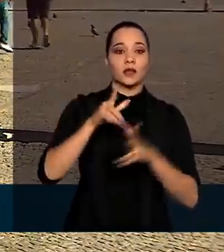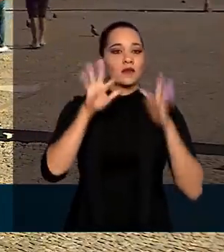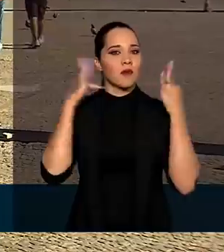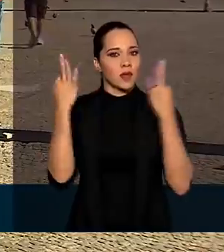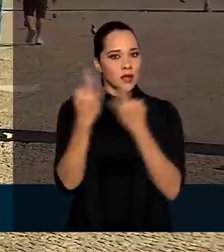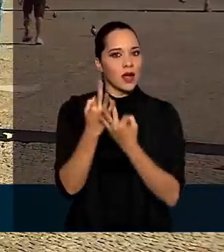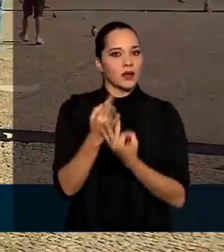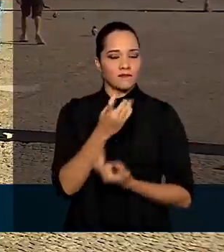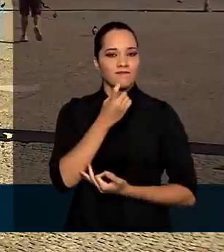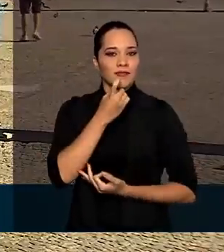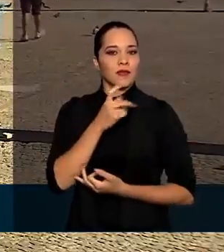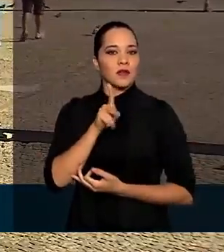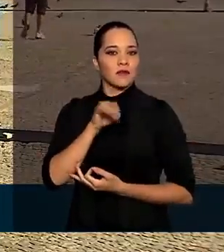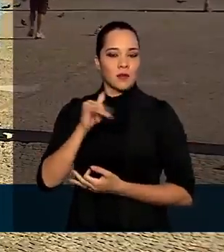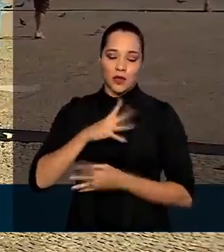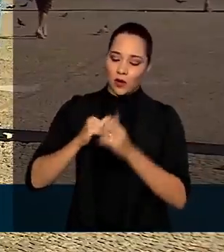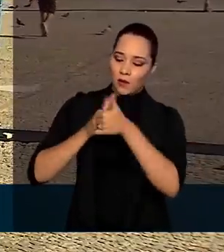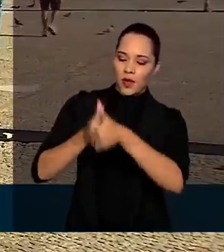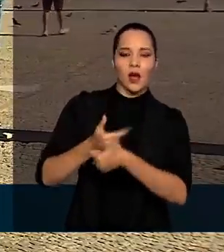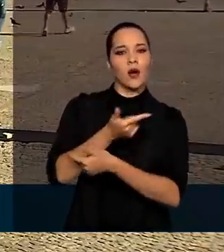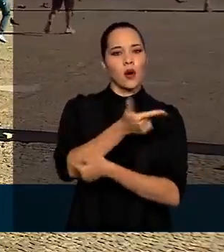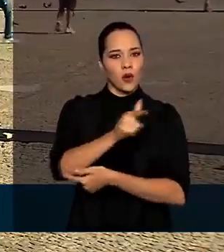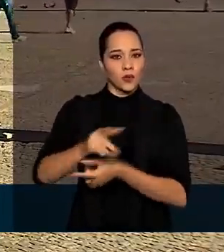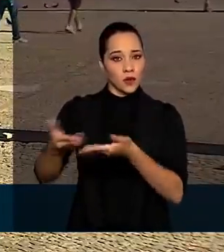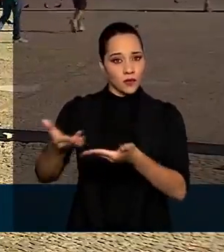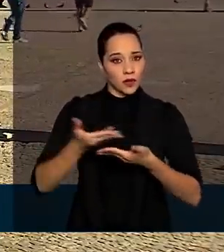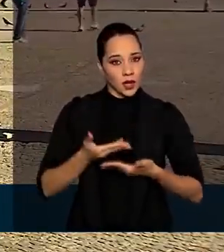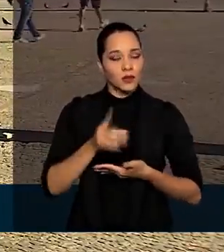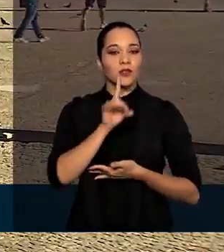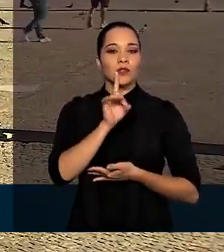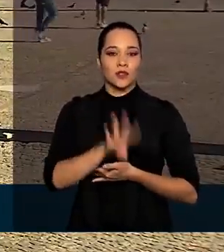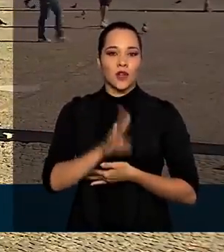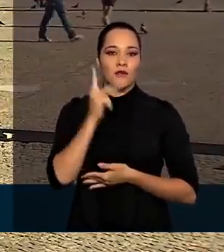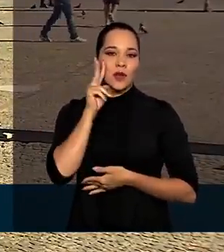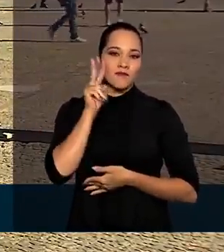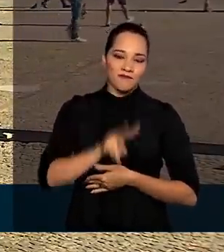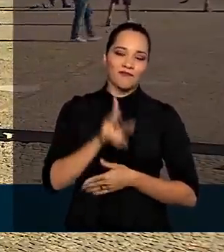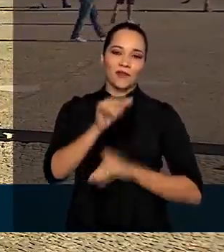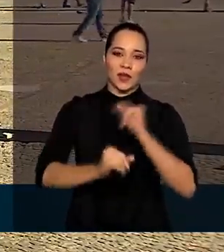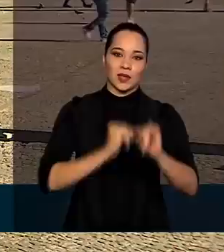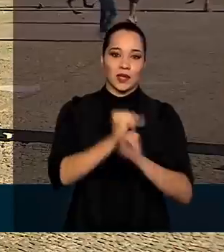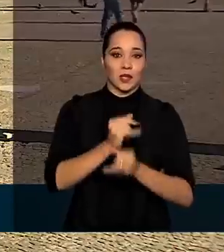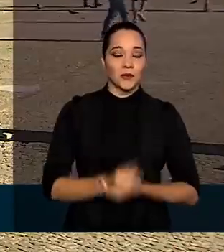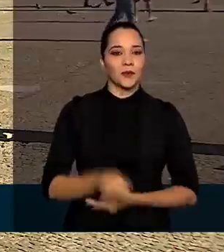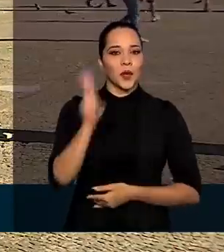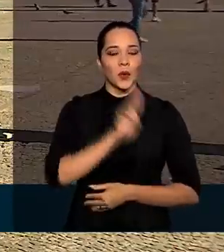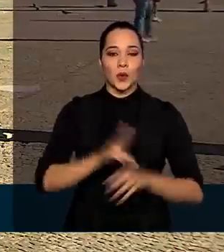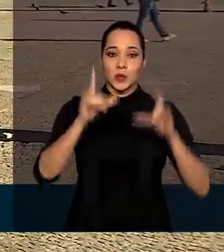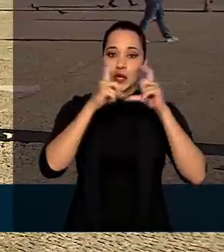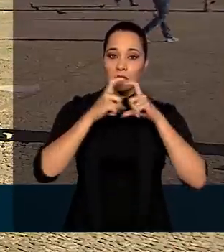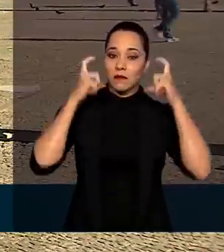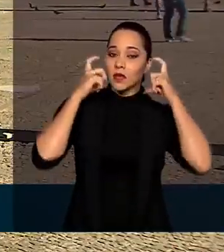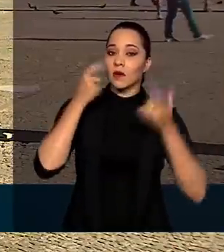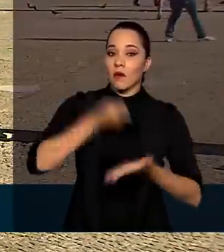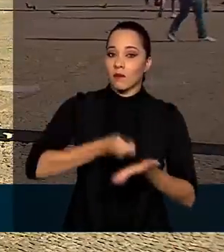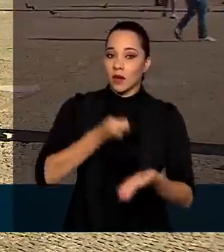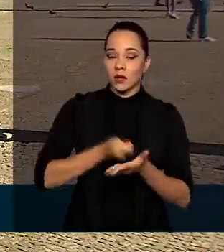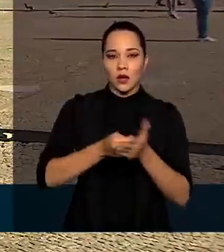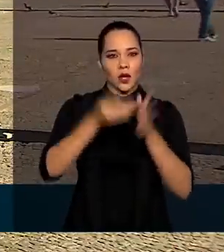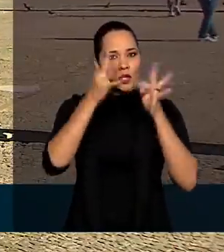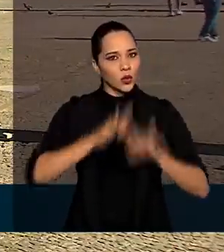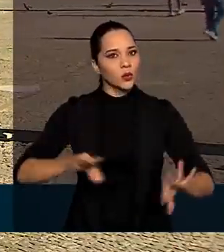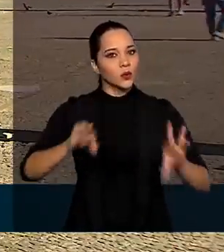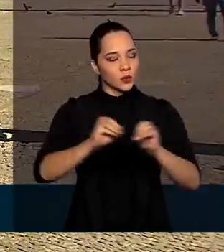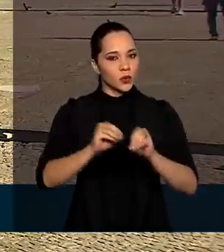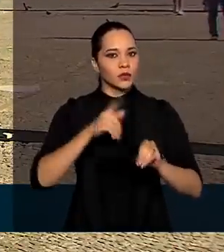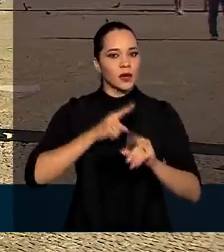mais próximos vão poder acompanhar, os demais convidados vão acompanhar pela internet. O uso da máscara vai ser obrigatório, todo mundo está